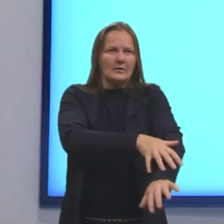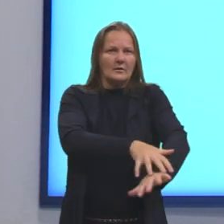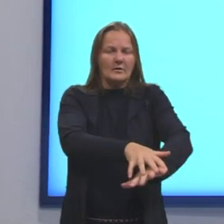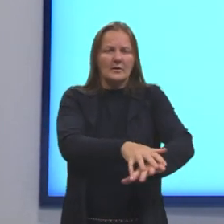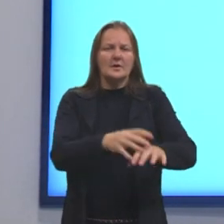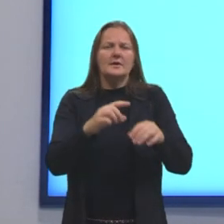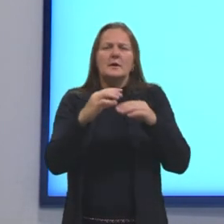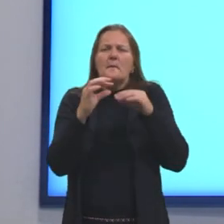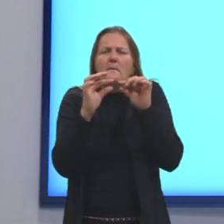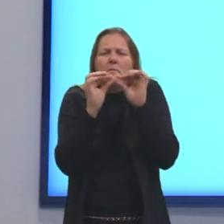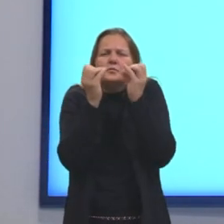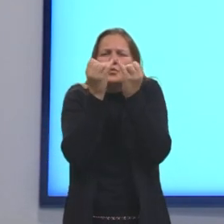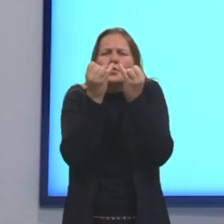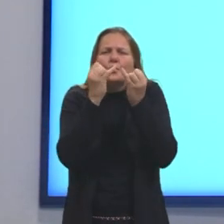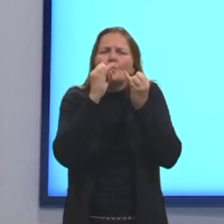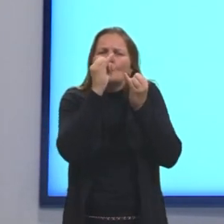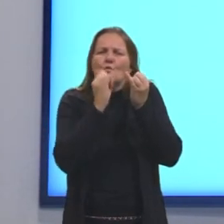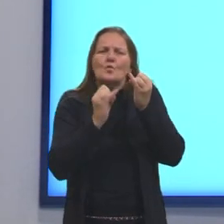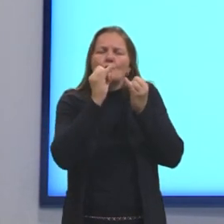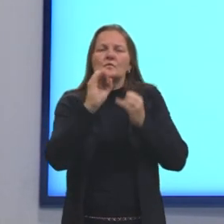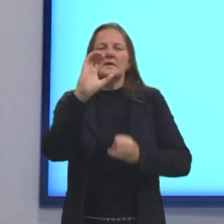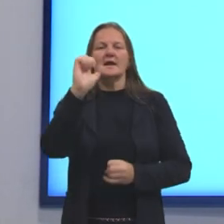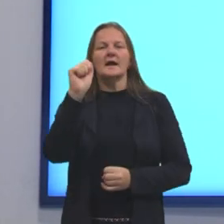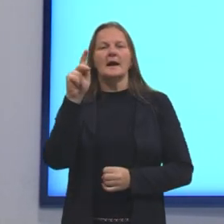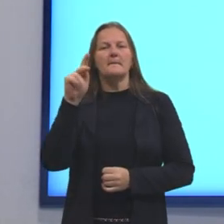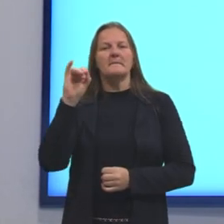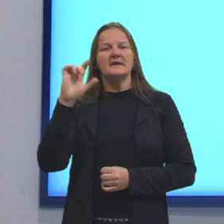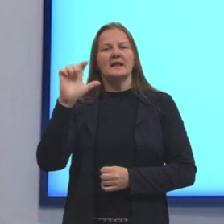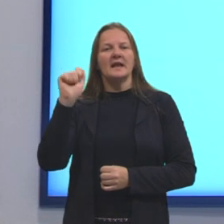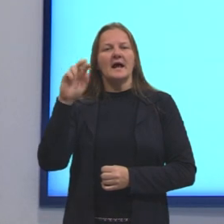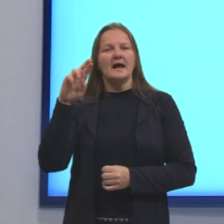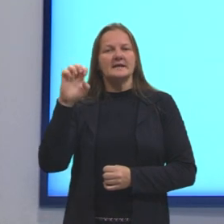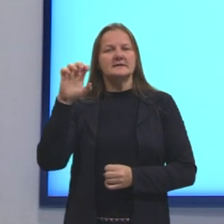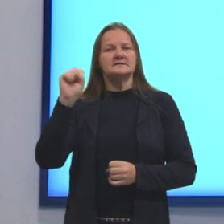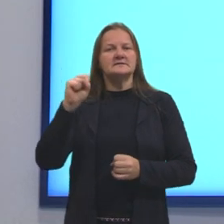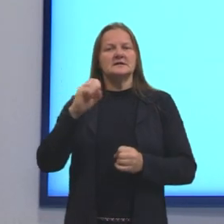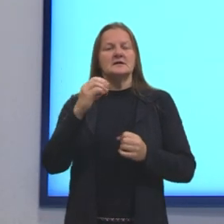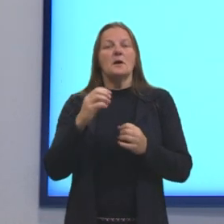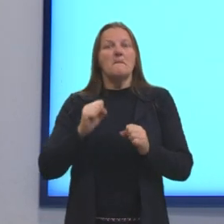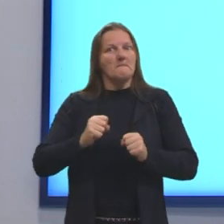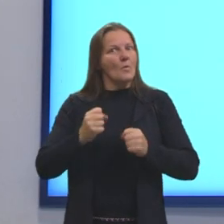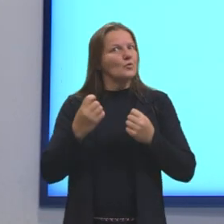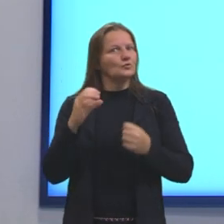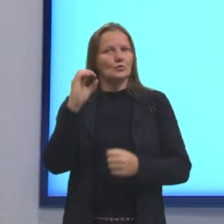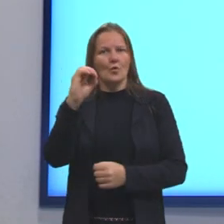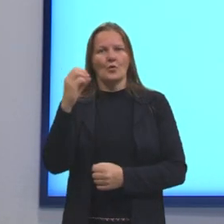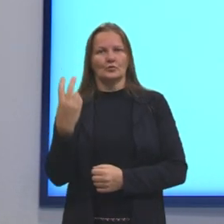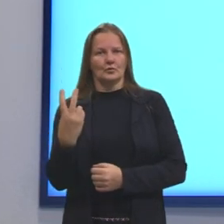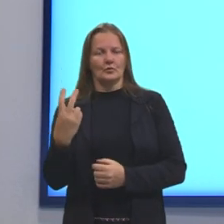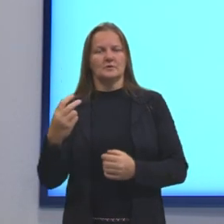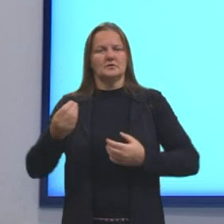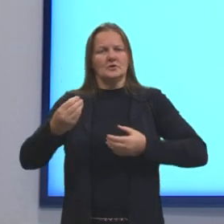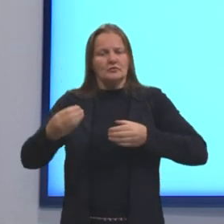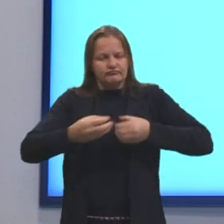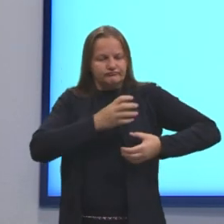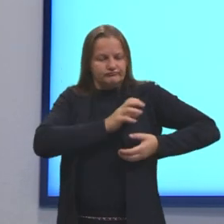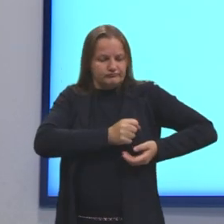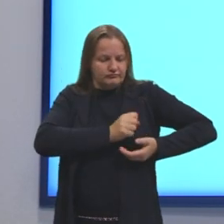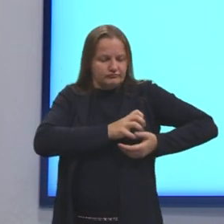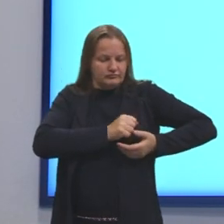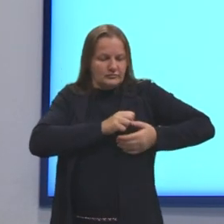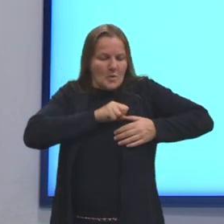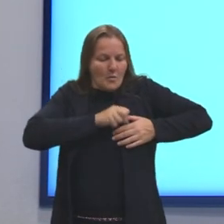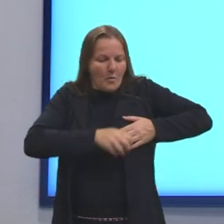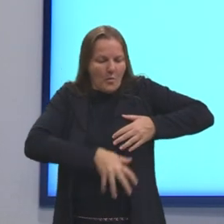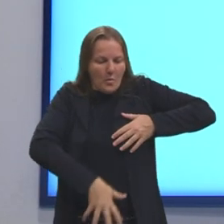ramos menores, então, que são os capilares. Esse sangue, então, é rico em oxigênio, que é levado para o corpo. Depois,